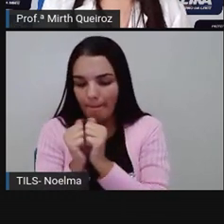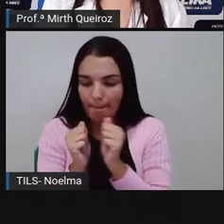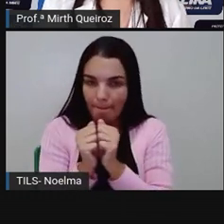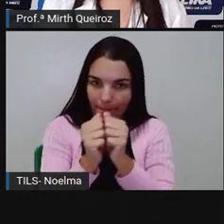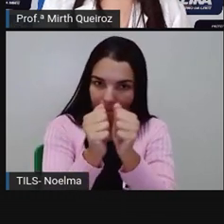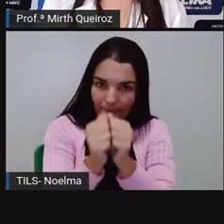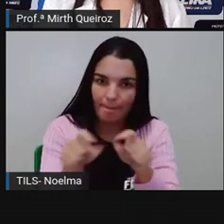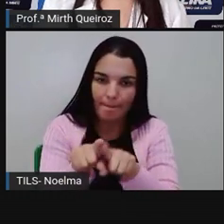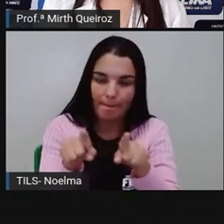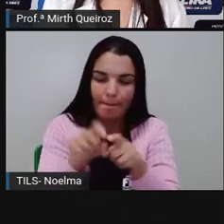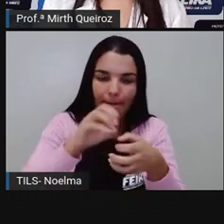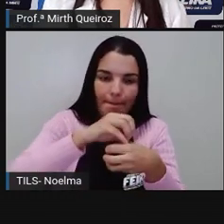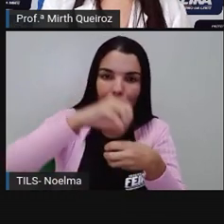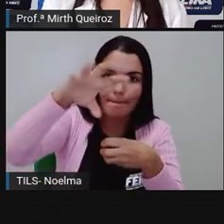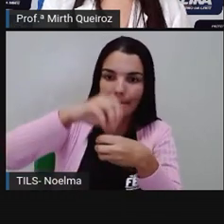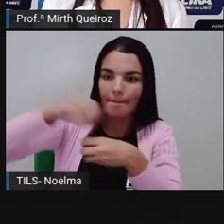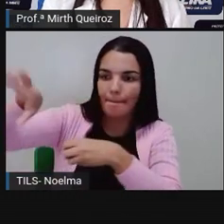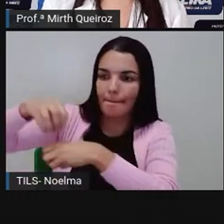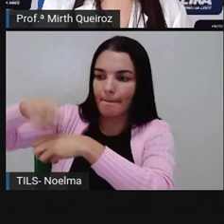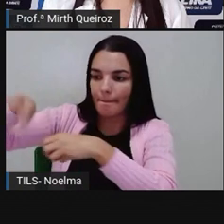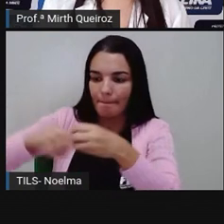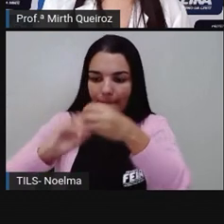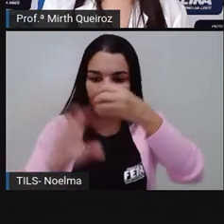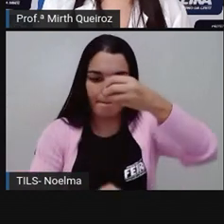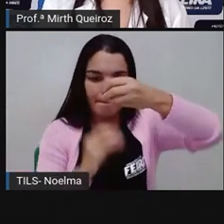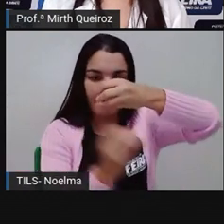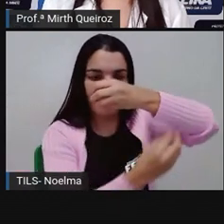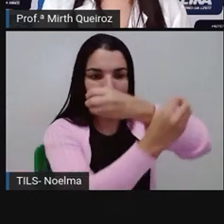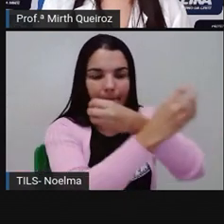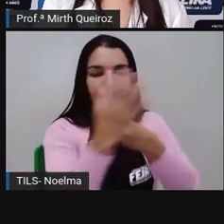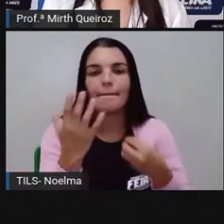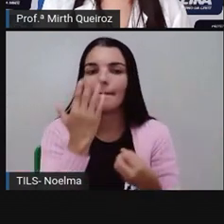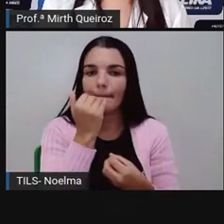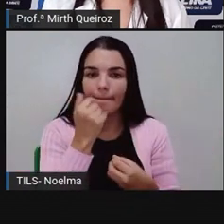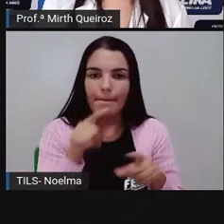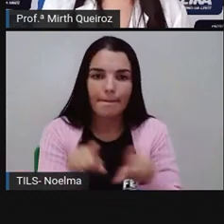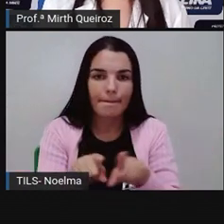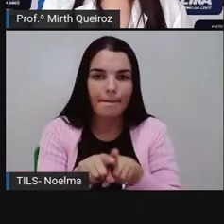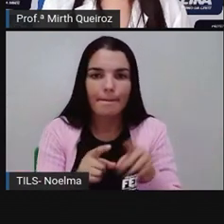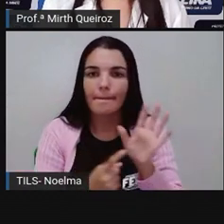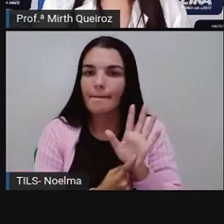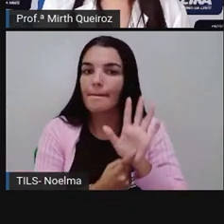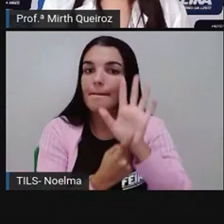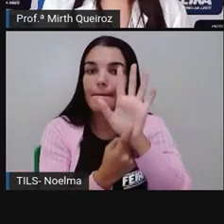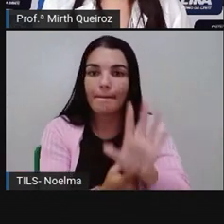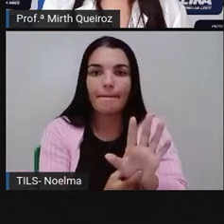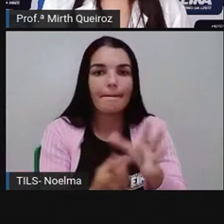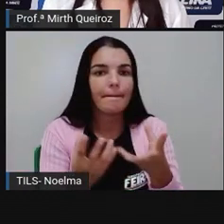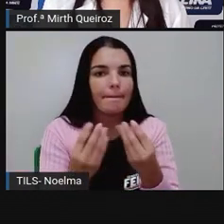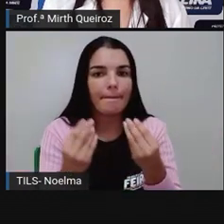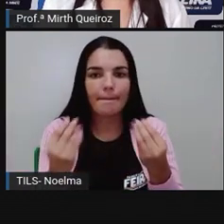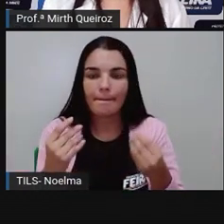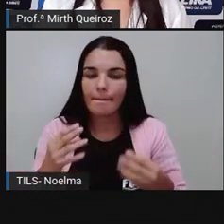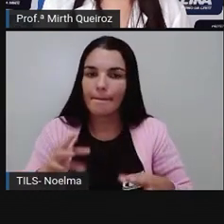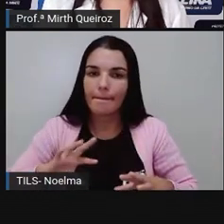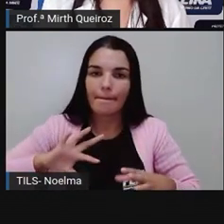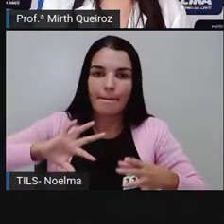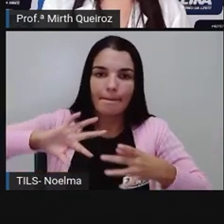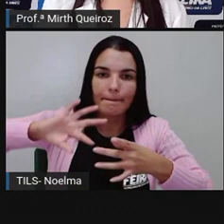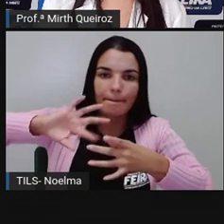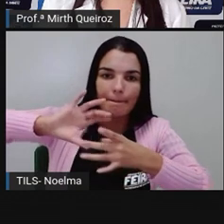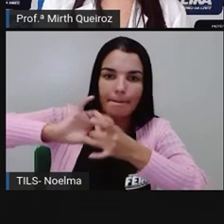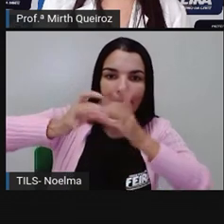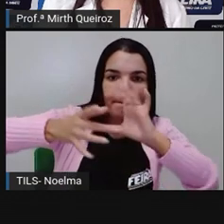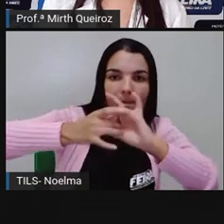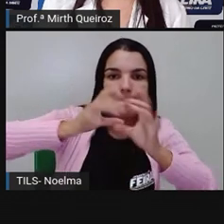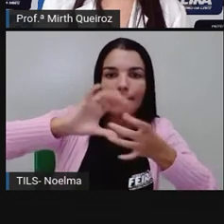vai ser chamada de rede alimentar. A teia alimentar, ela apresenta as muitas relações entre os organismos de um ecossistema.